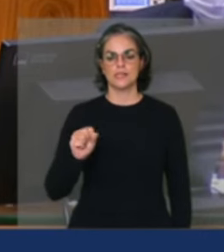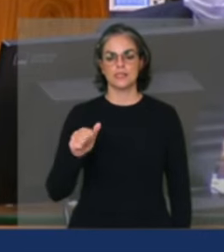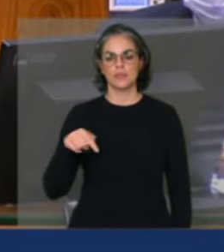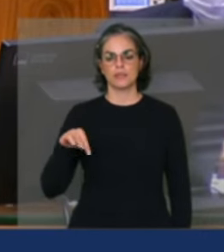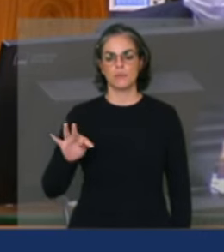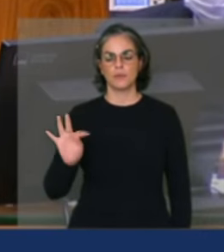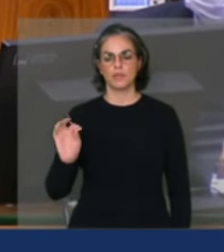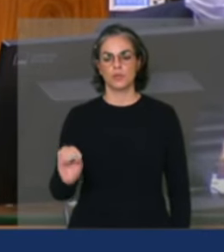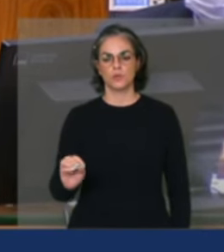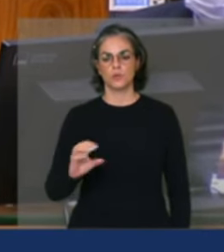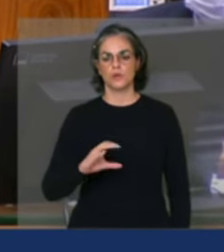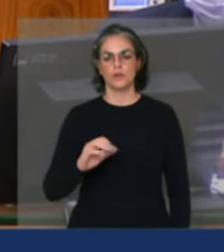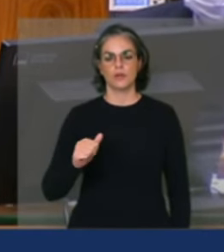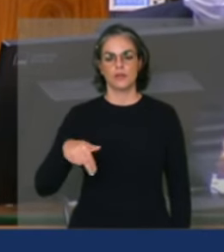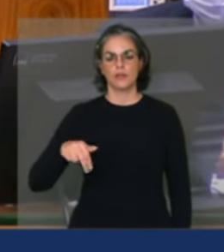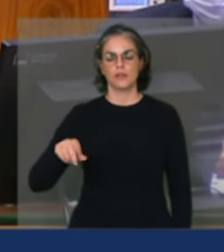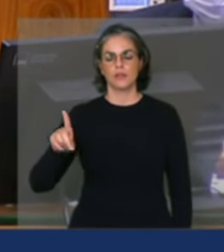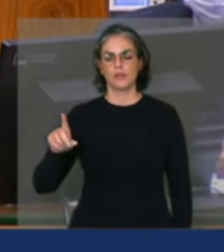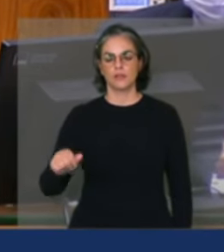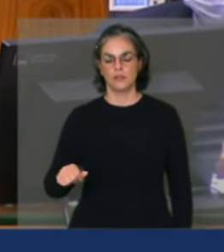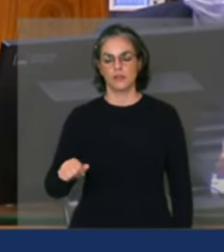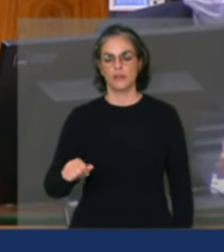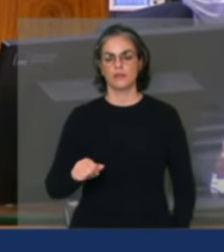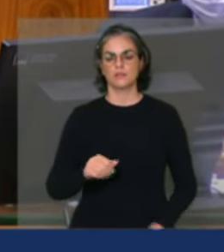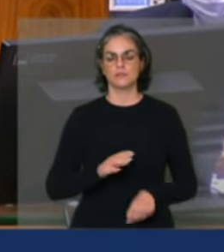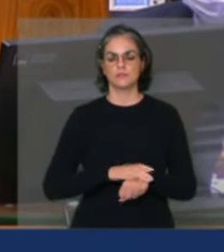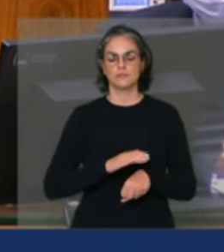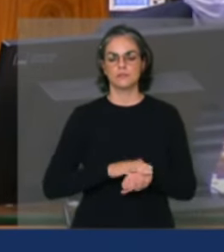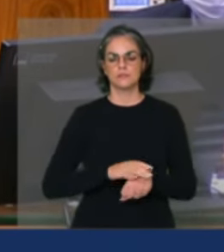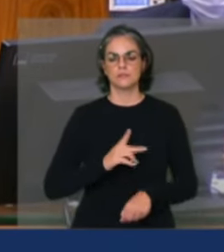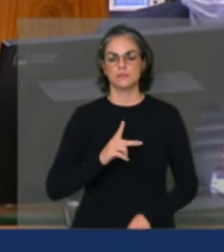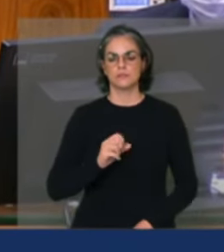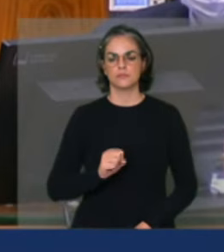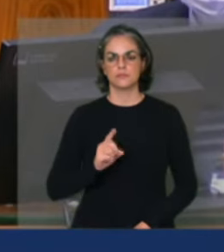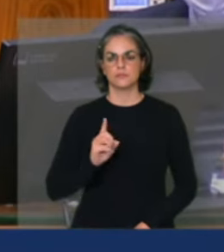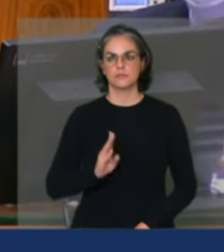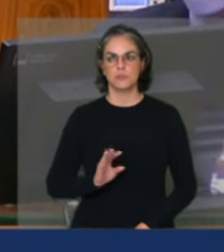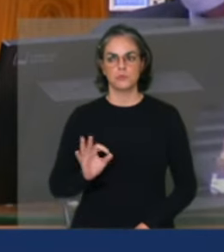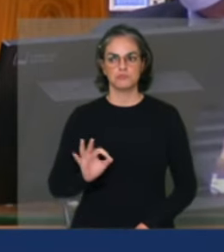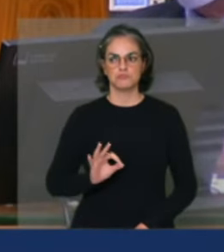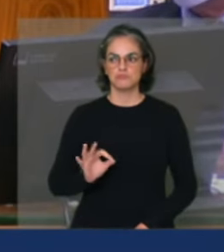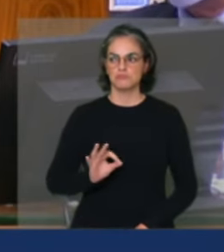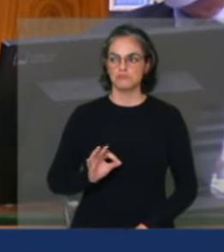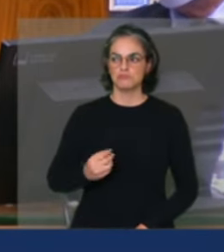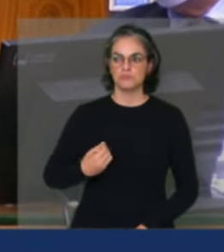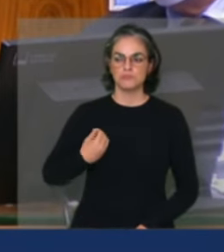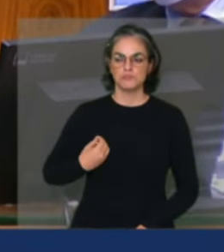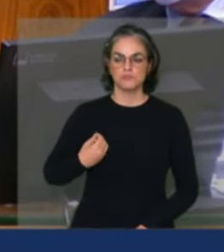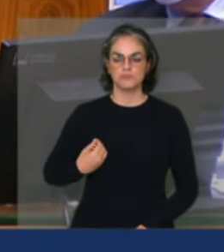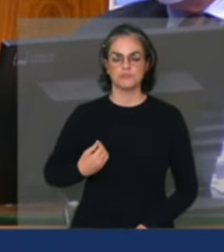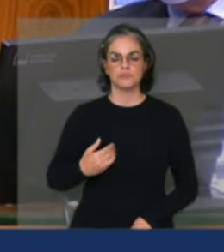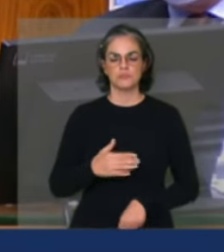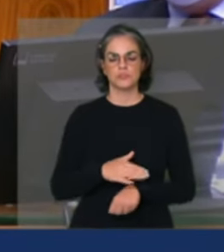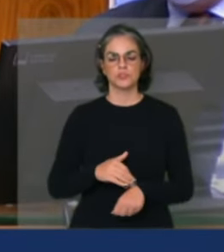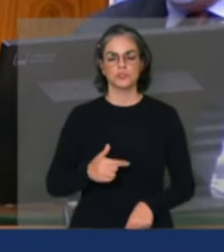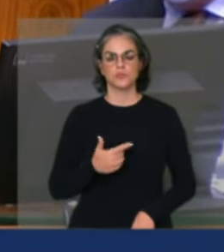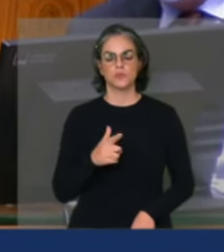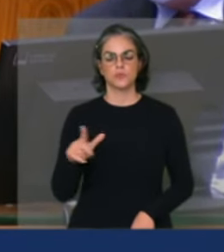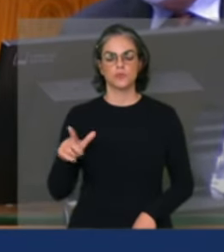Canadá, indicado pelo PSDB, não se encontra na sala, convido o senhor José